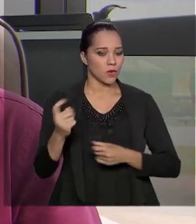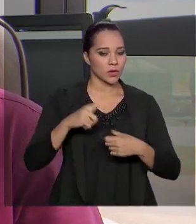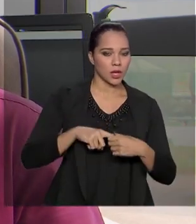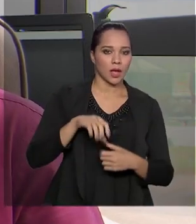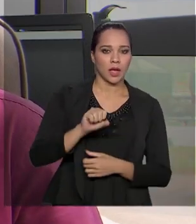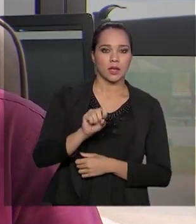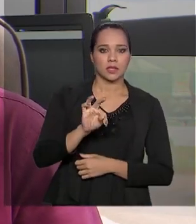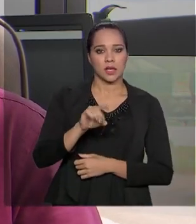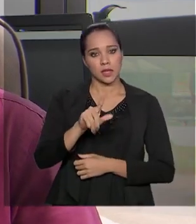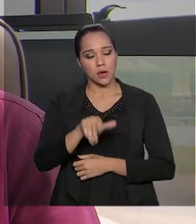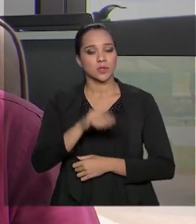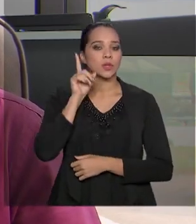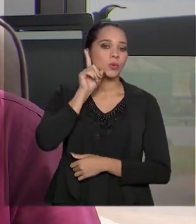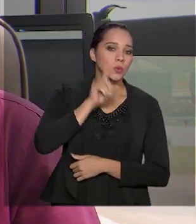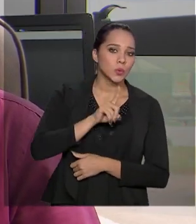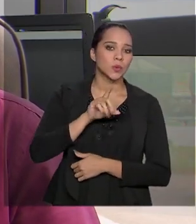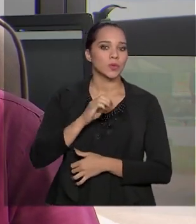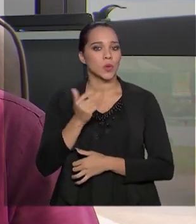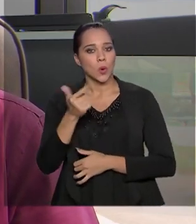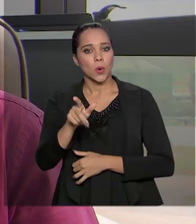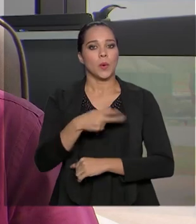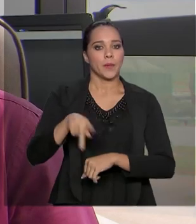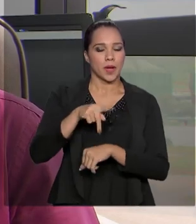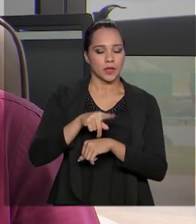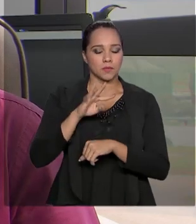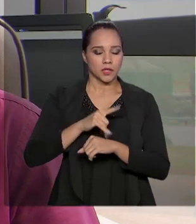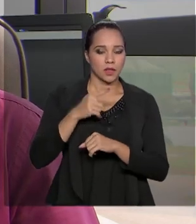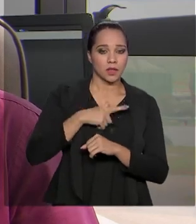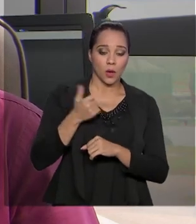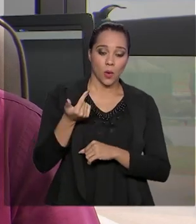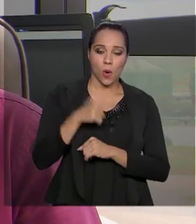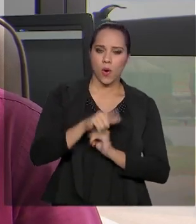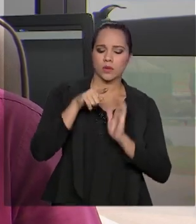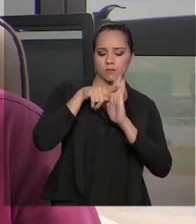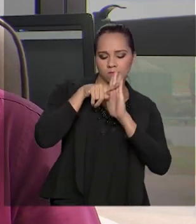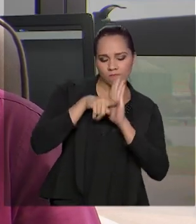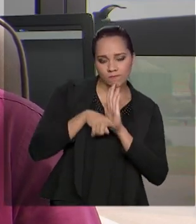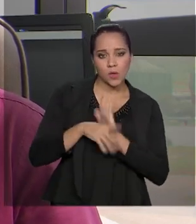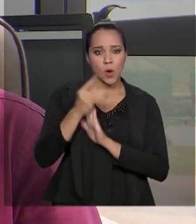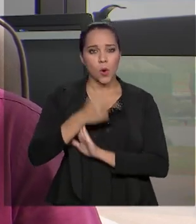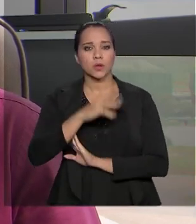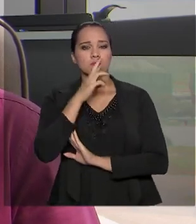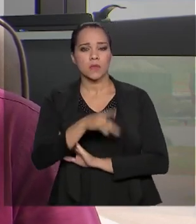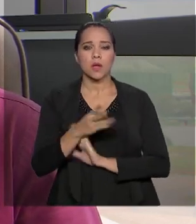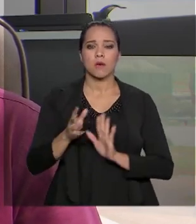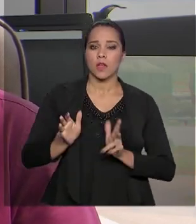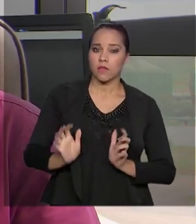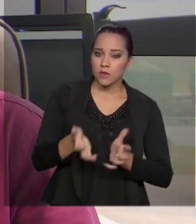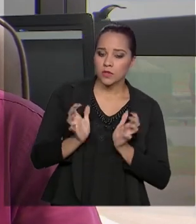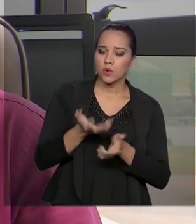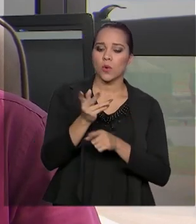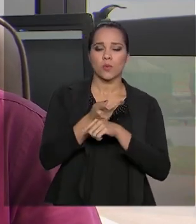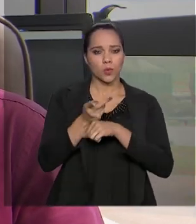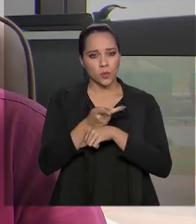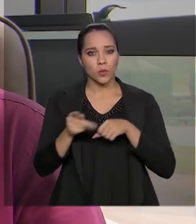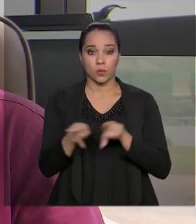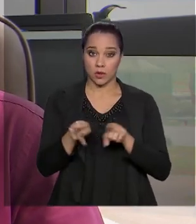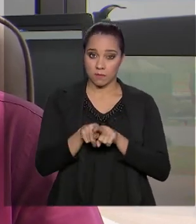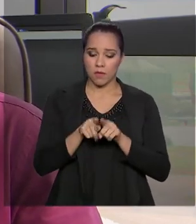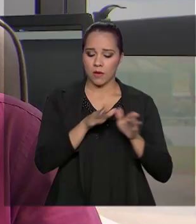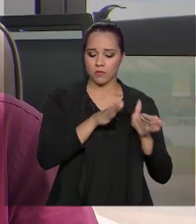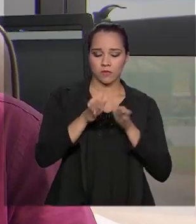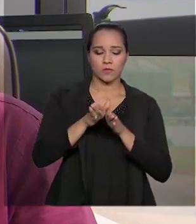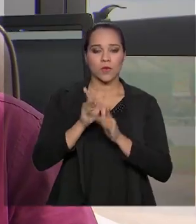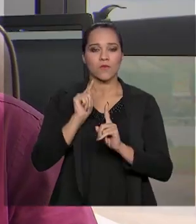nos Estados Unidos, a outro país, para a gente já levantar outras questões, trazer outras soluções, buscar investidores e dar outro passo no rumo à